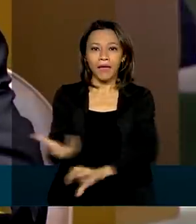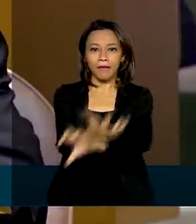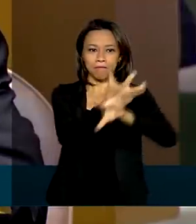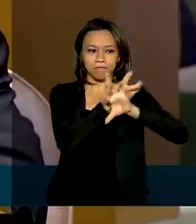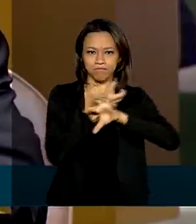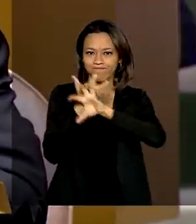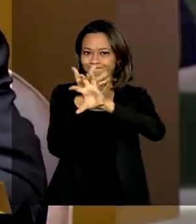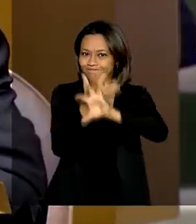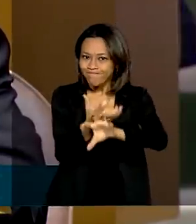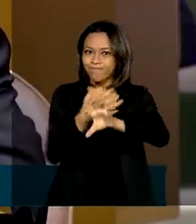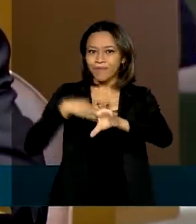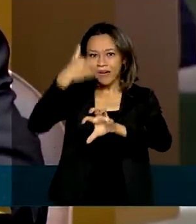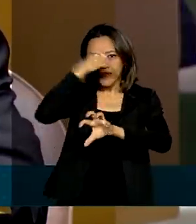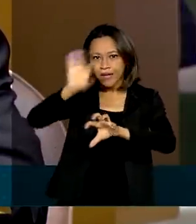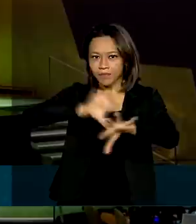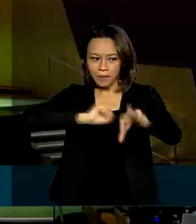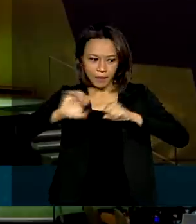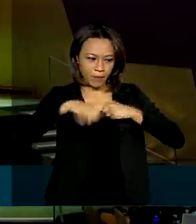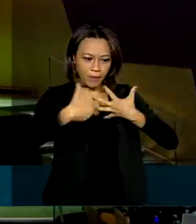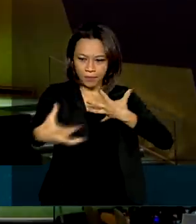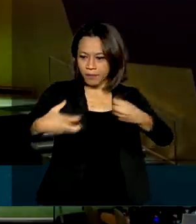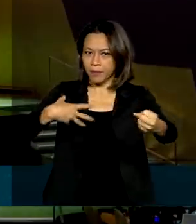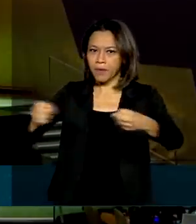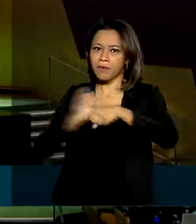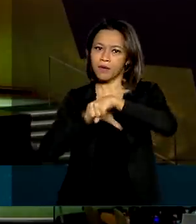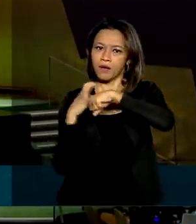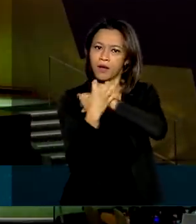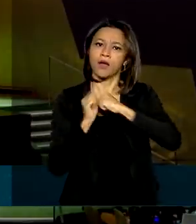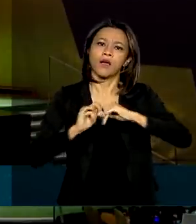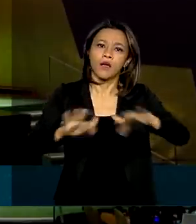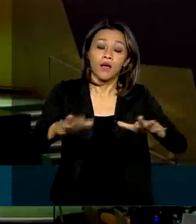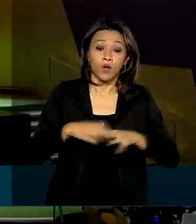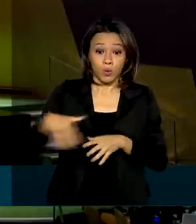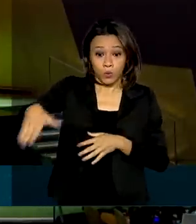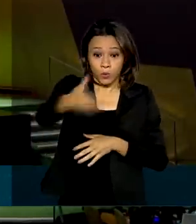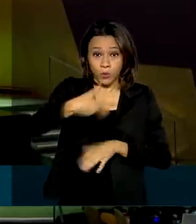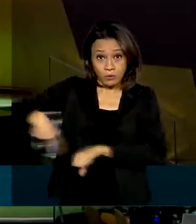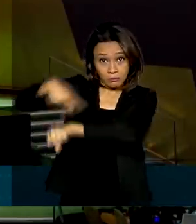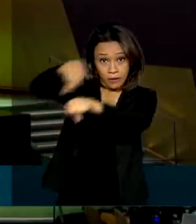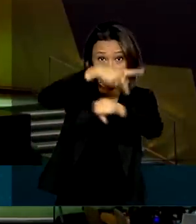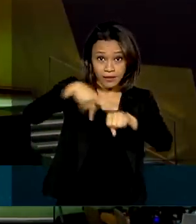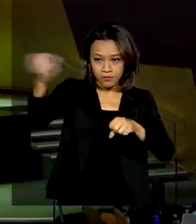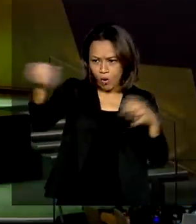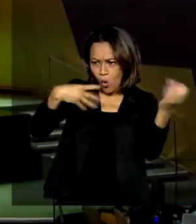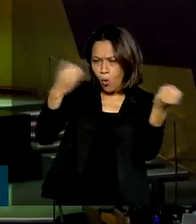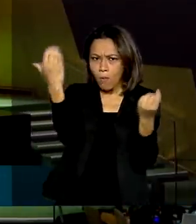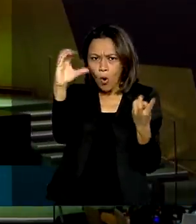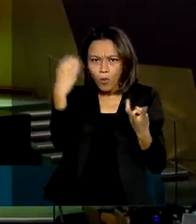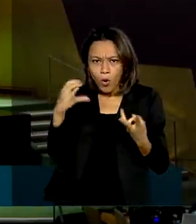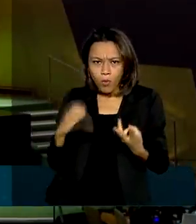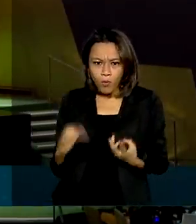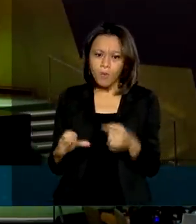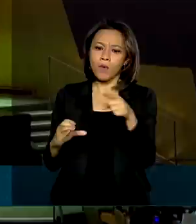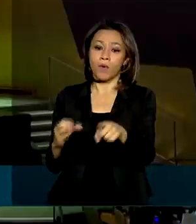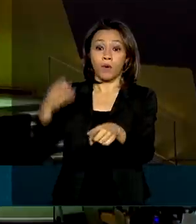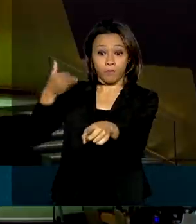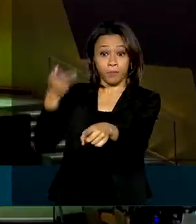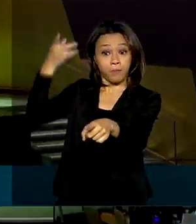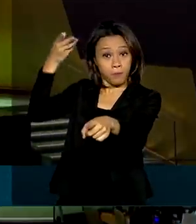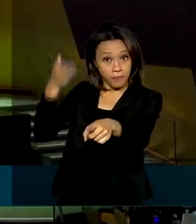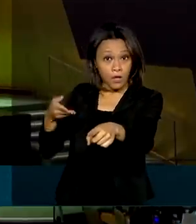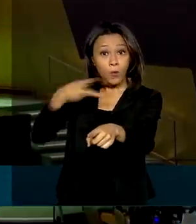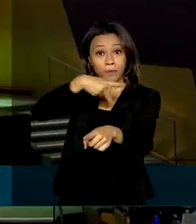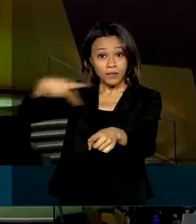Para evitar risco de contaminação, os líderes mundiais enviaram vídeos gravados. O do presidente Jair Bolsonaro